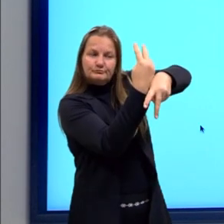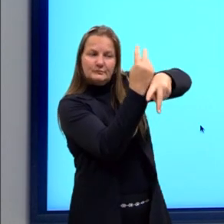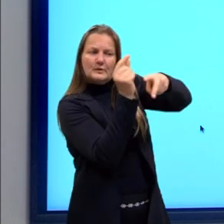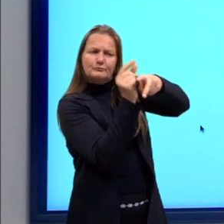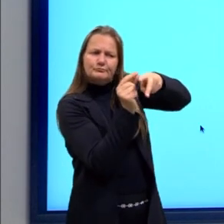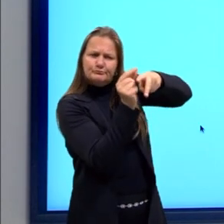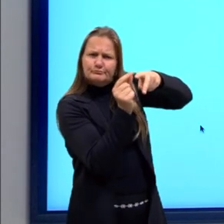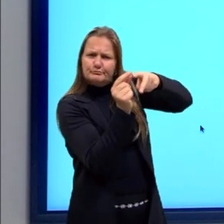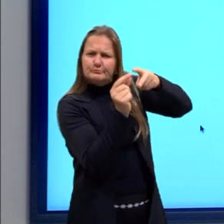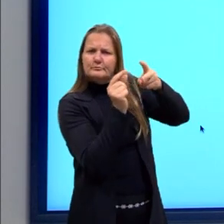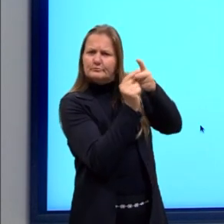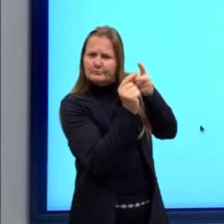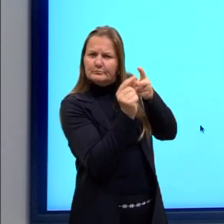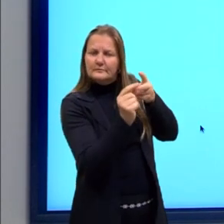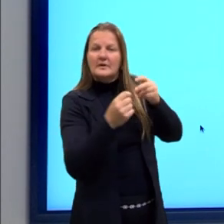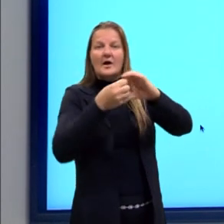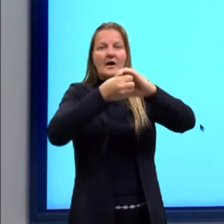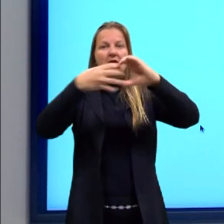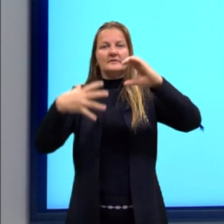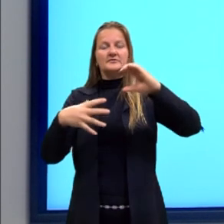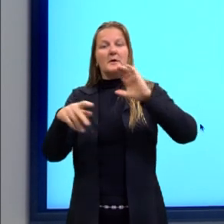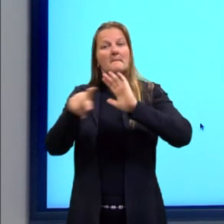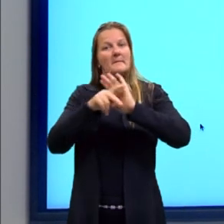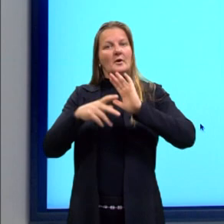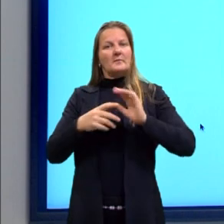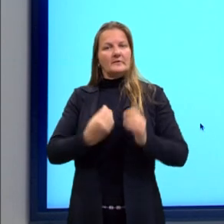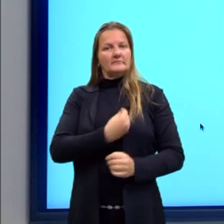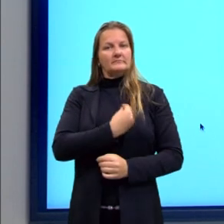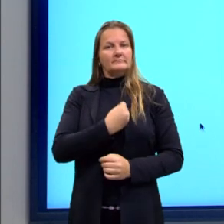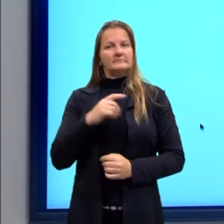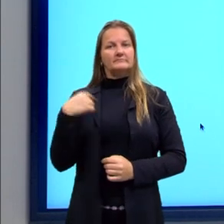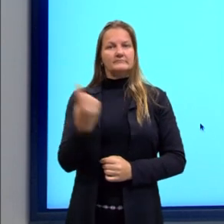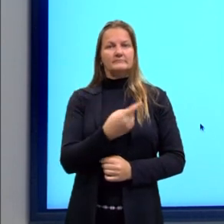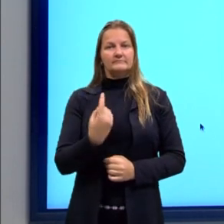responsável por uma característica de determinado ser vivo.